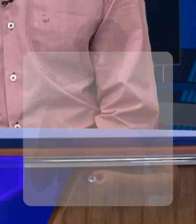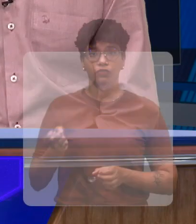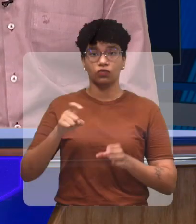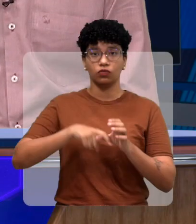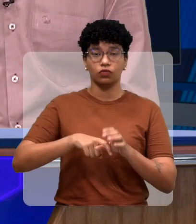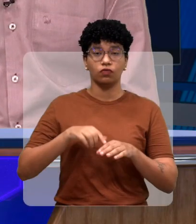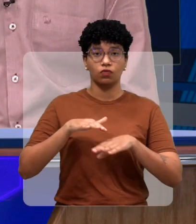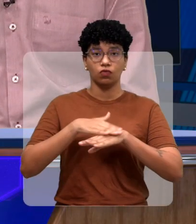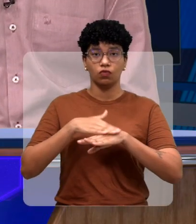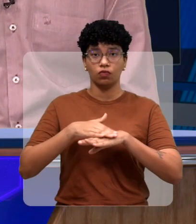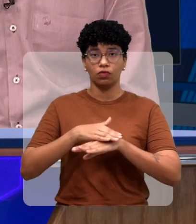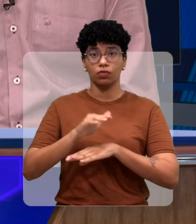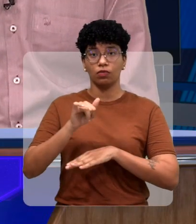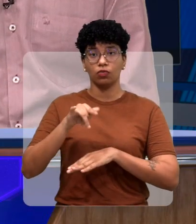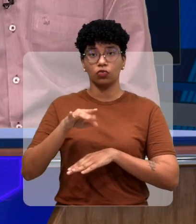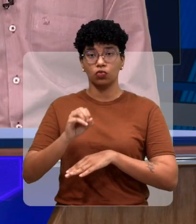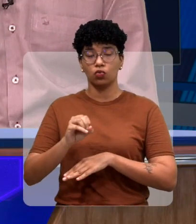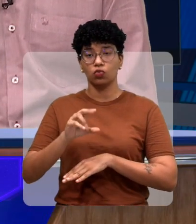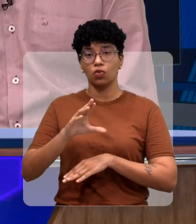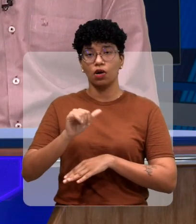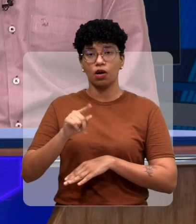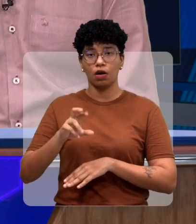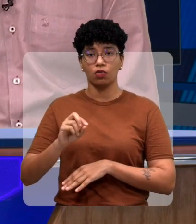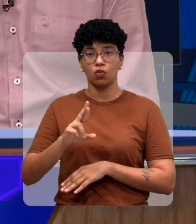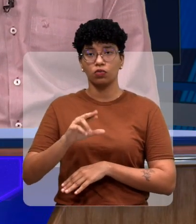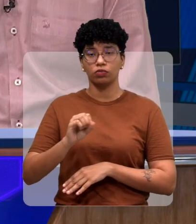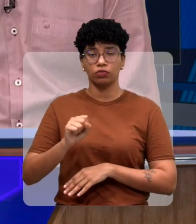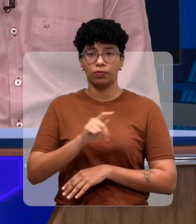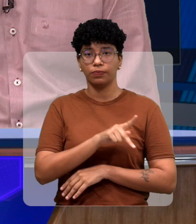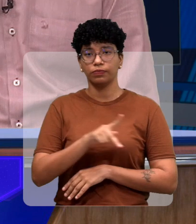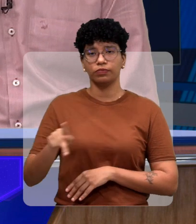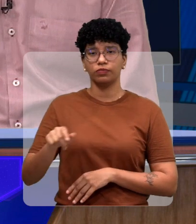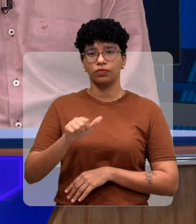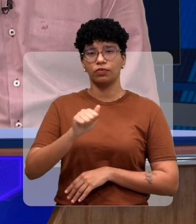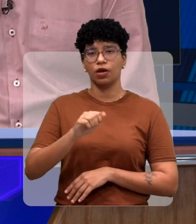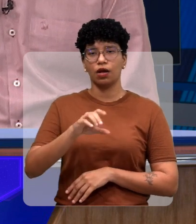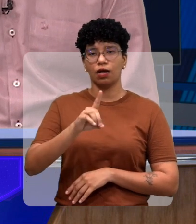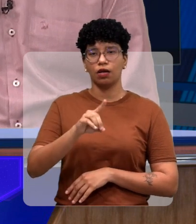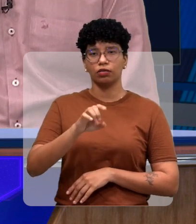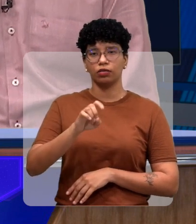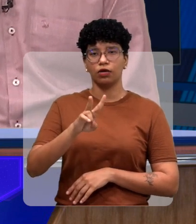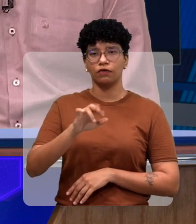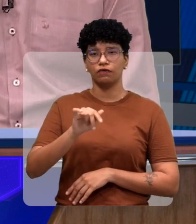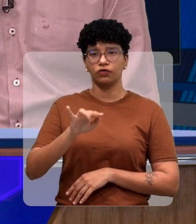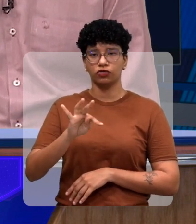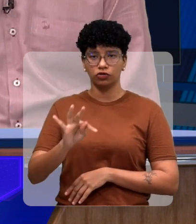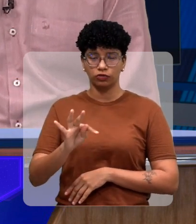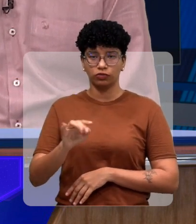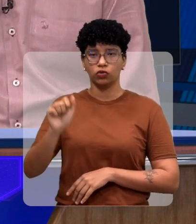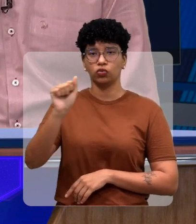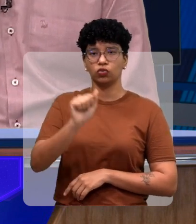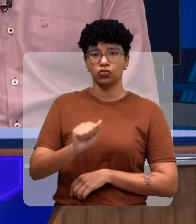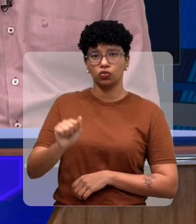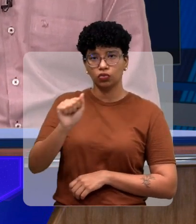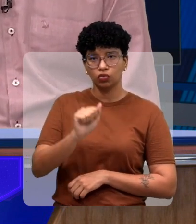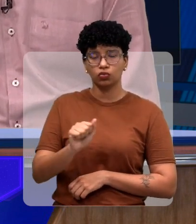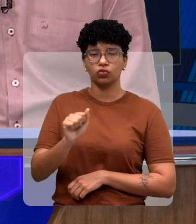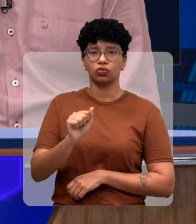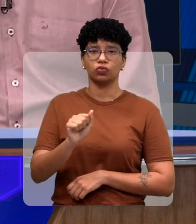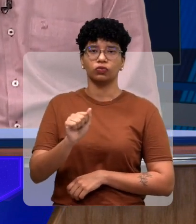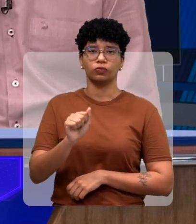De volta, conversando com Antônio Carlos Roseno, ele que é presidente da ADVIT, Associação